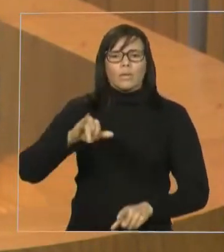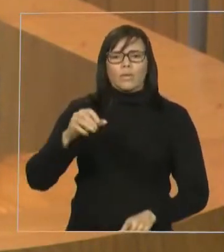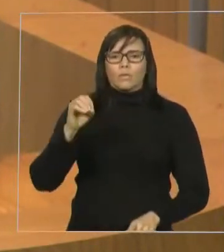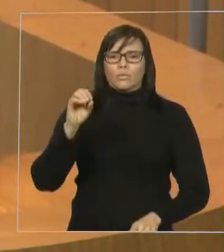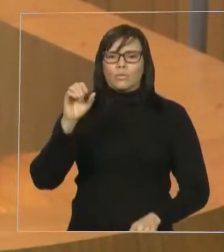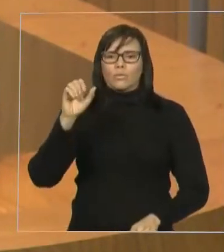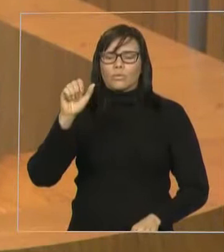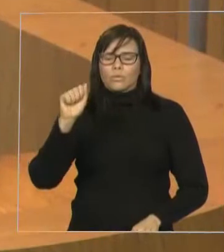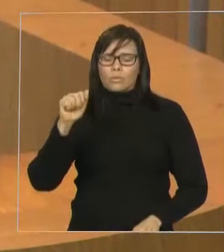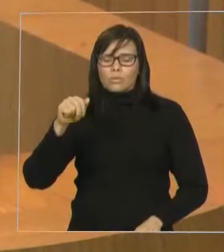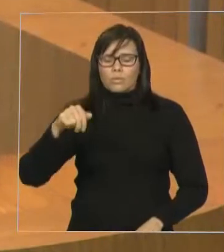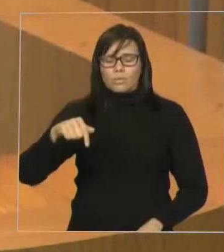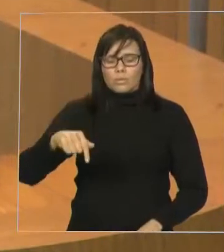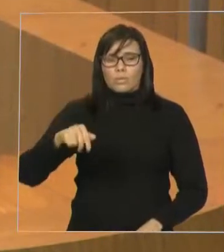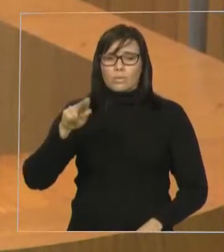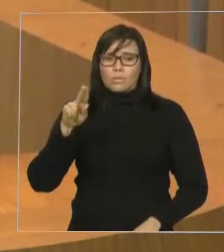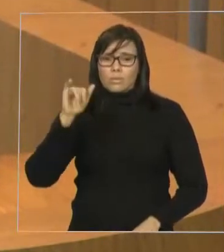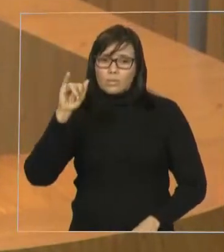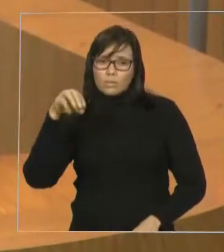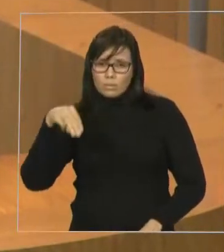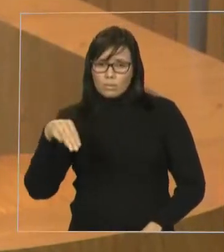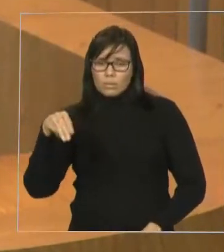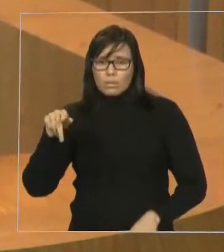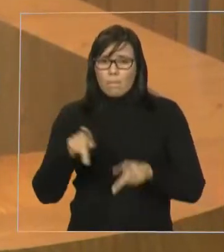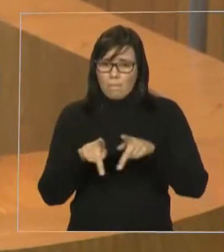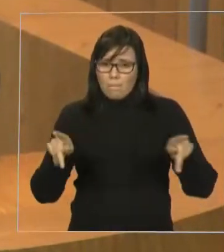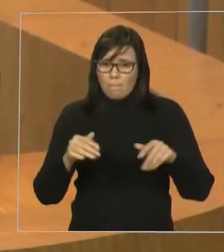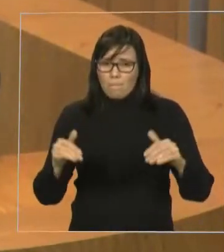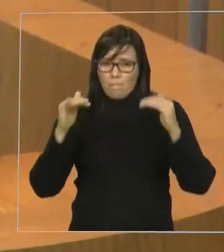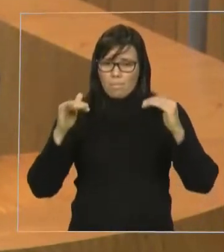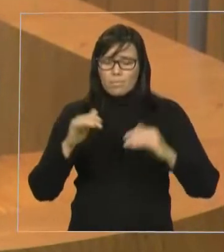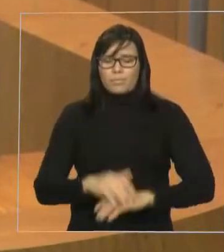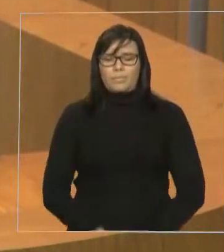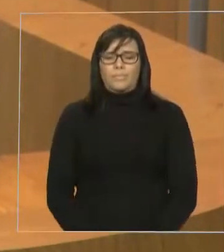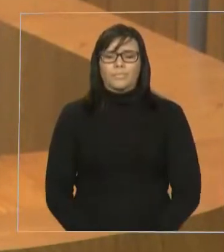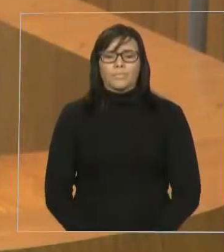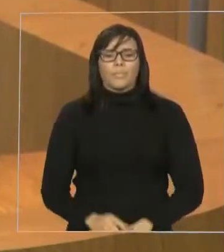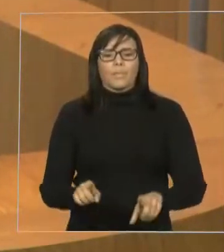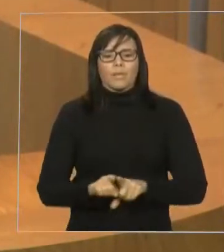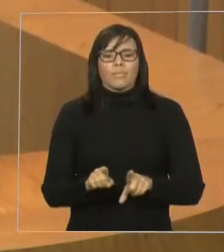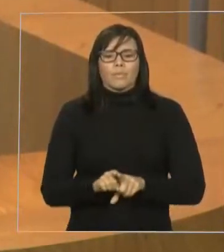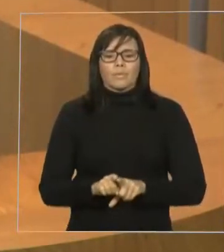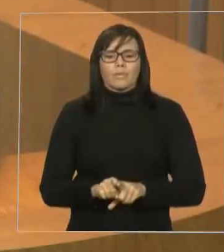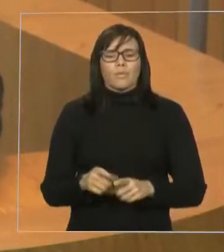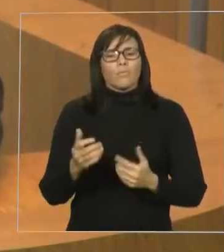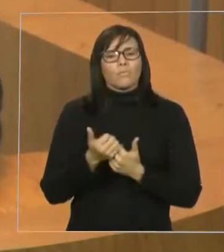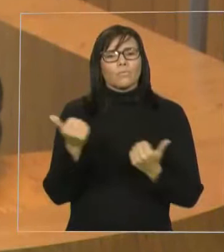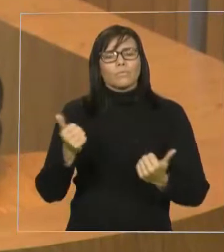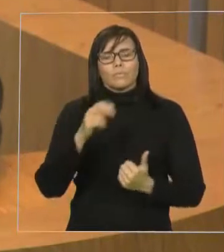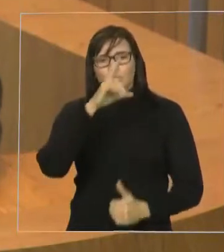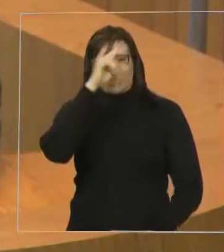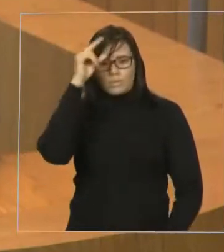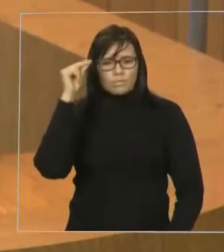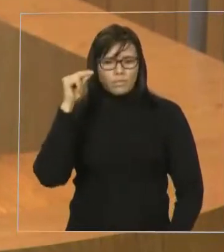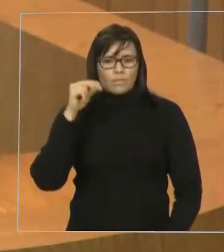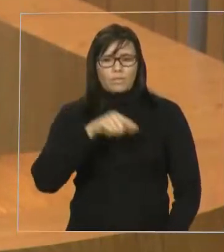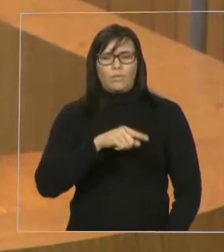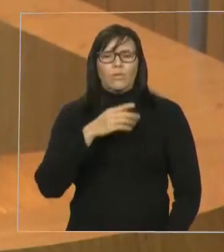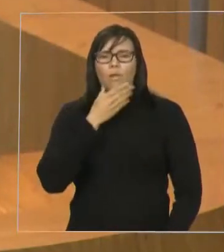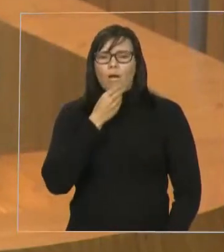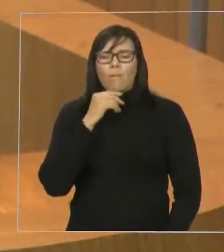de Imperatriz, a exemplo do vice-prefeito de Imperatriz, pastor Alex,